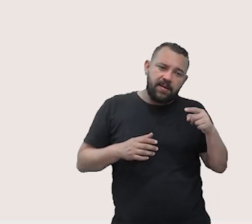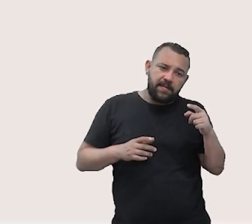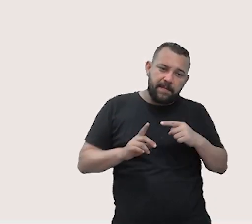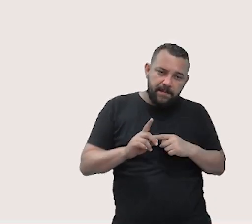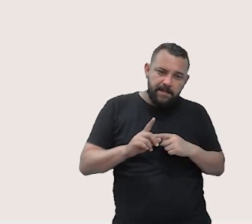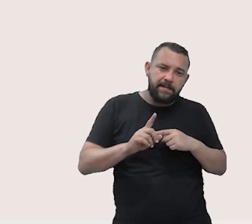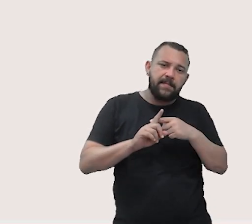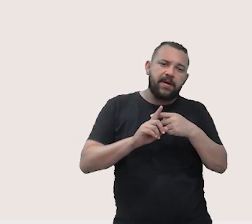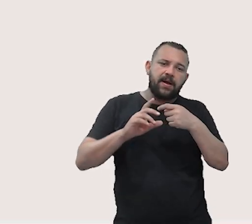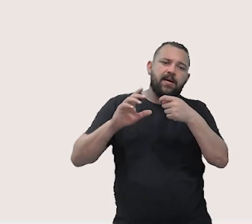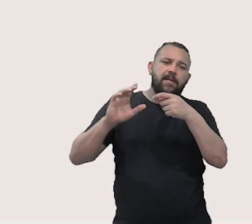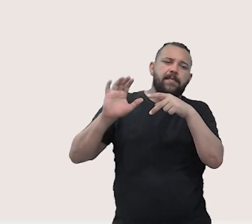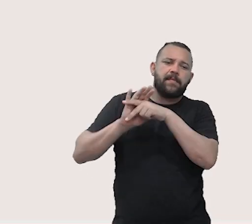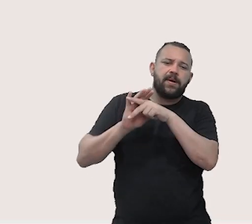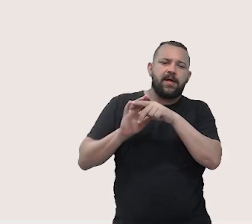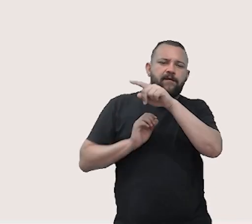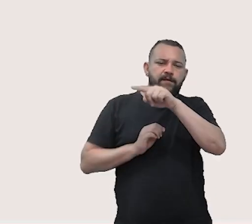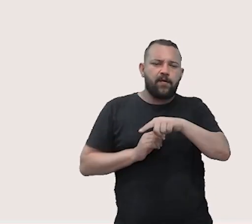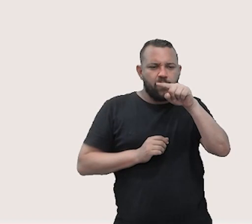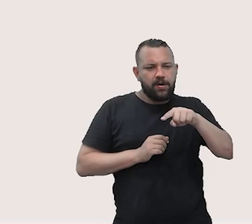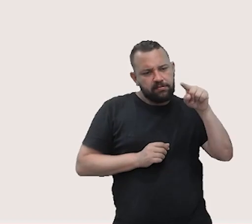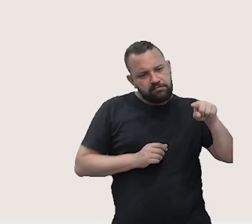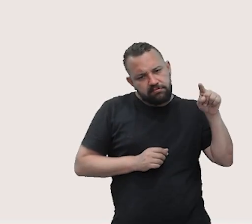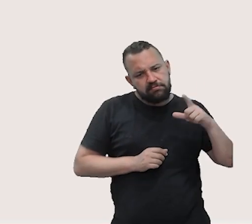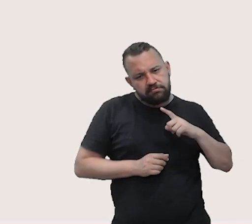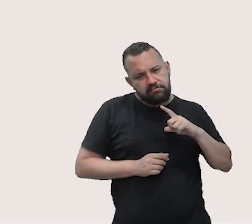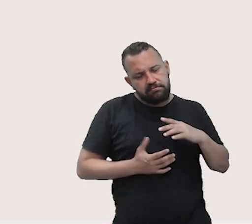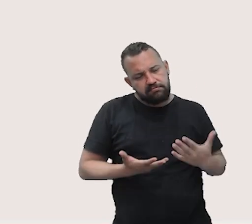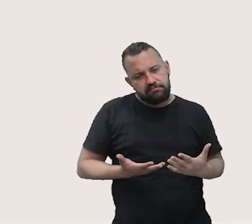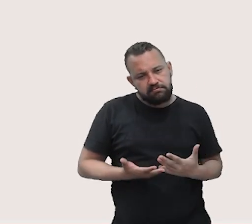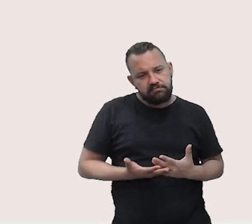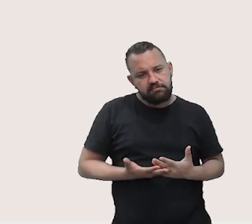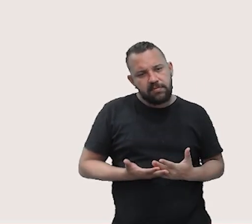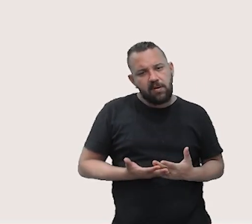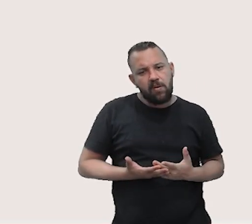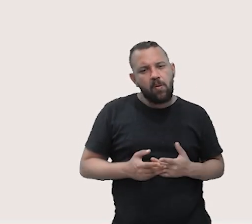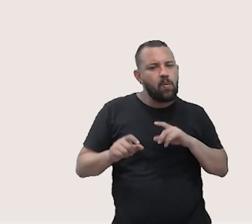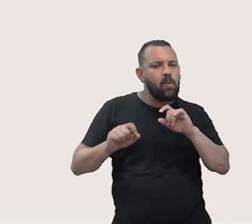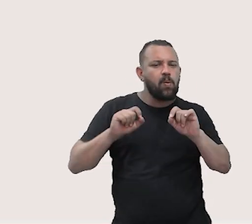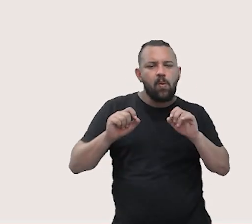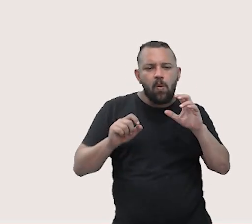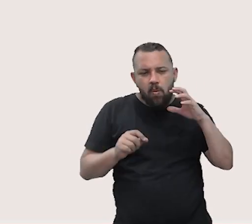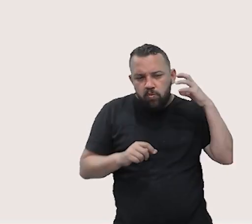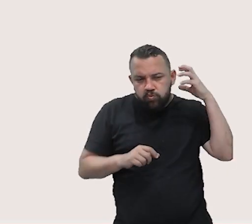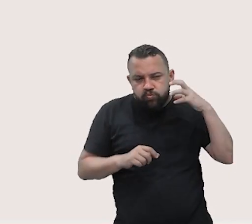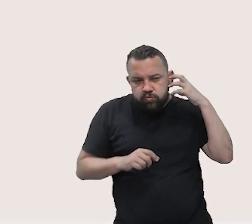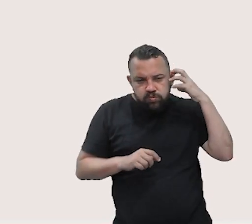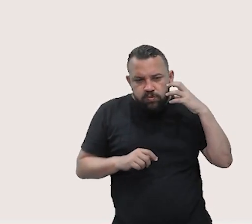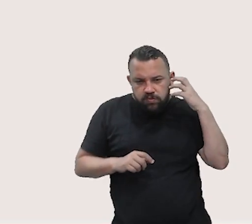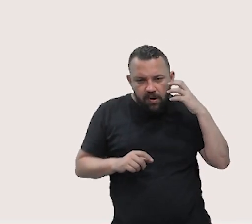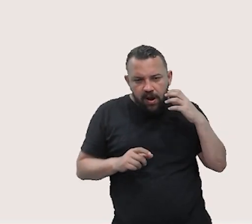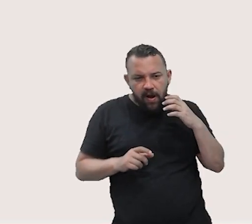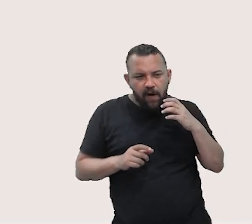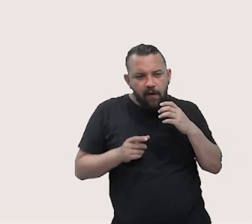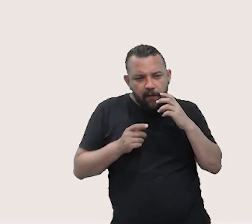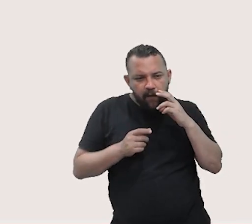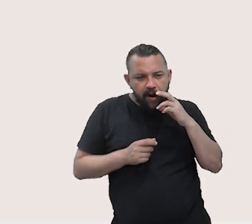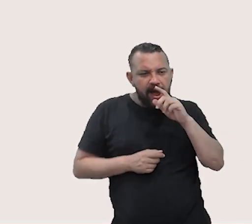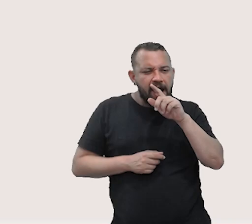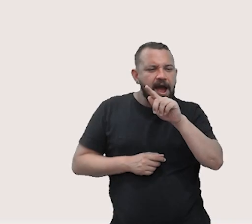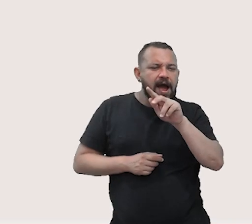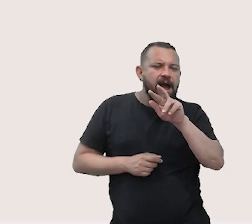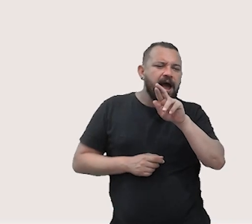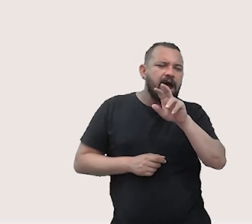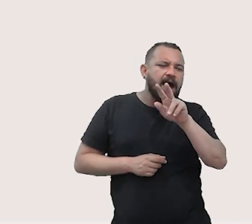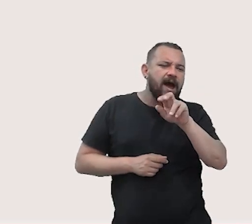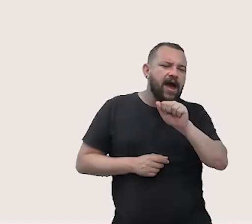classificado pela frequência que ela tem. Então, o que faz um som ser grave? É você aumentar